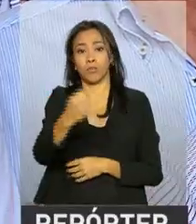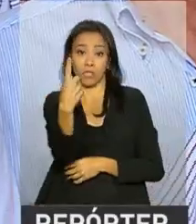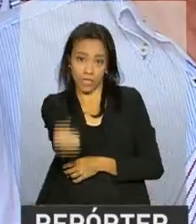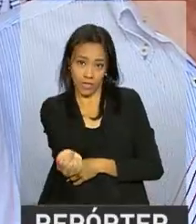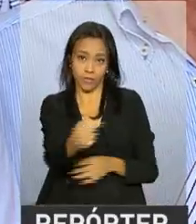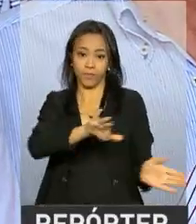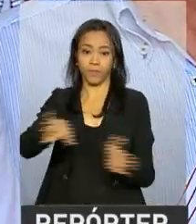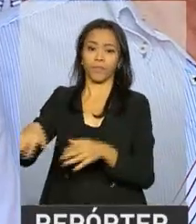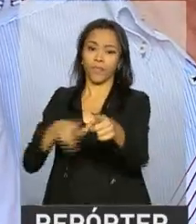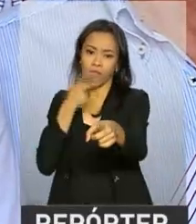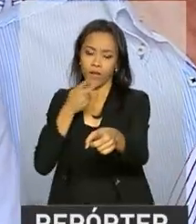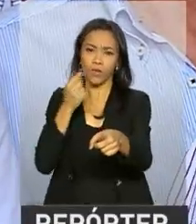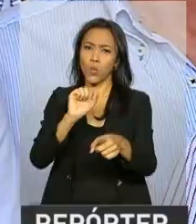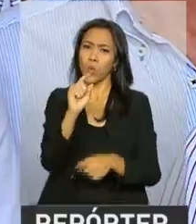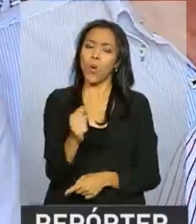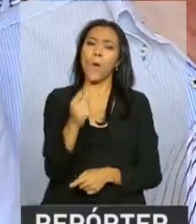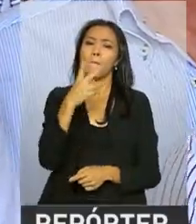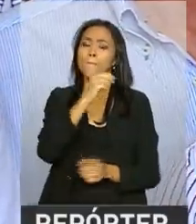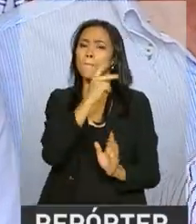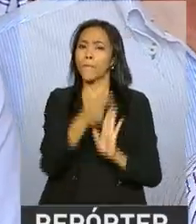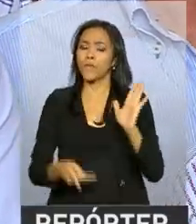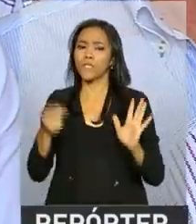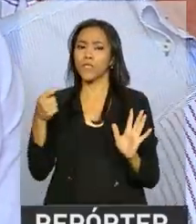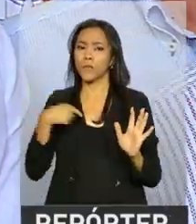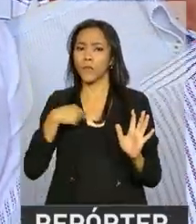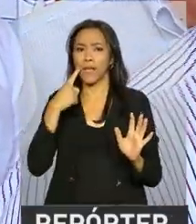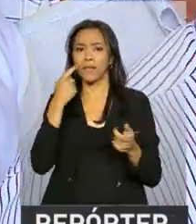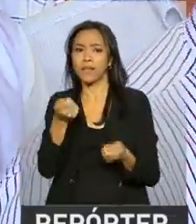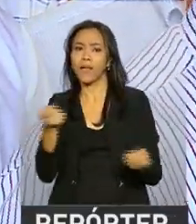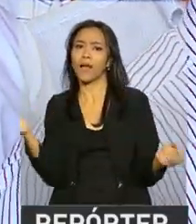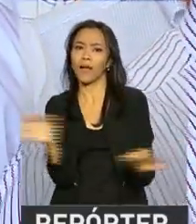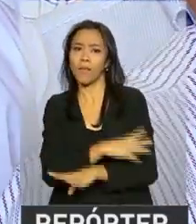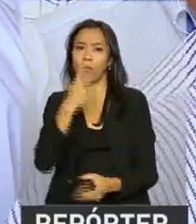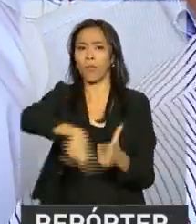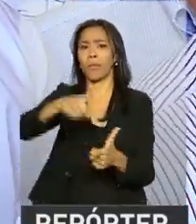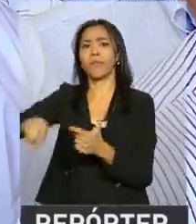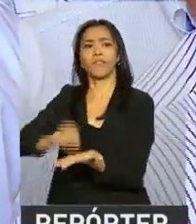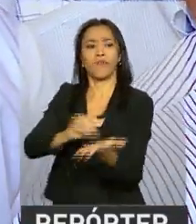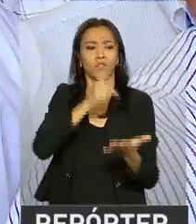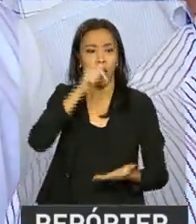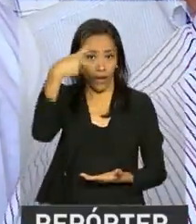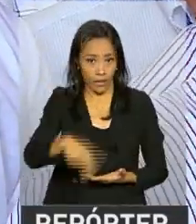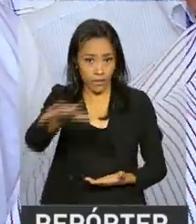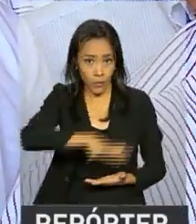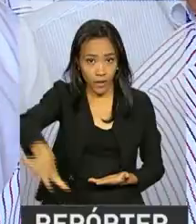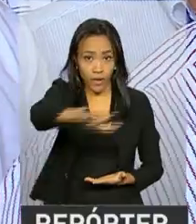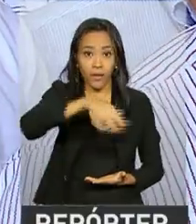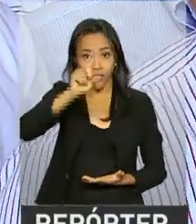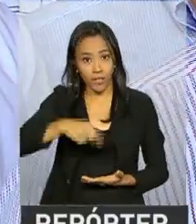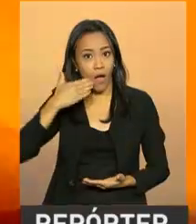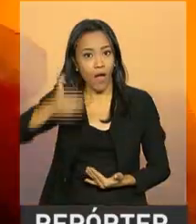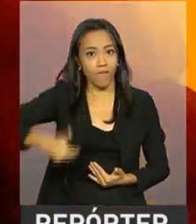Um dos nossos projetos, que é o projeto de acabar, tentar acabar com a crise hídrica nesta região, em todo o Nordeste, está num passo